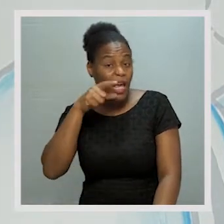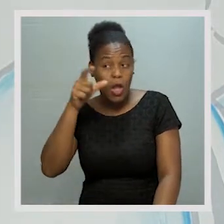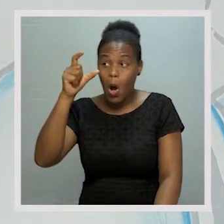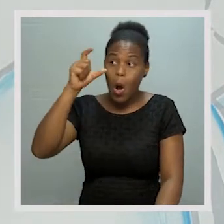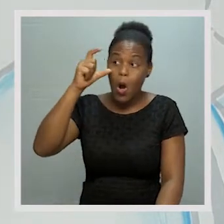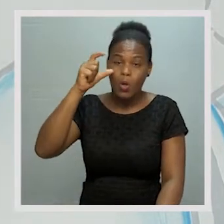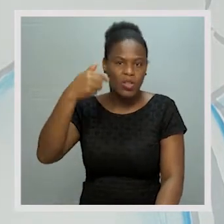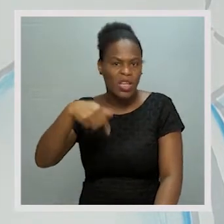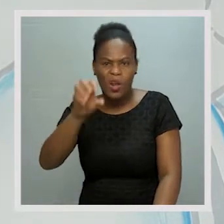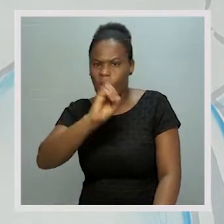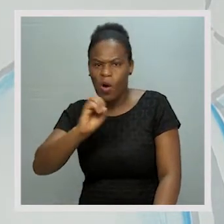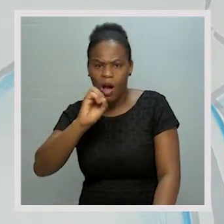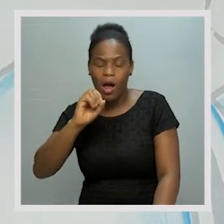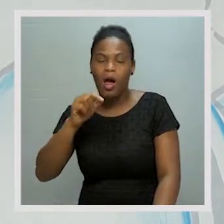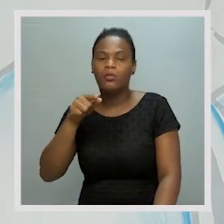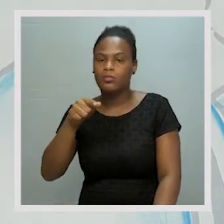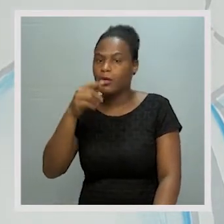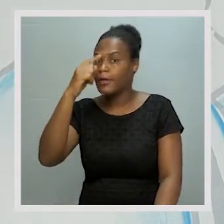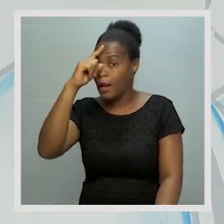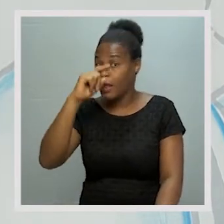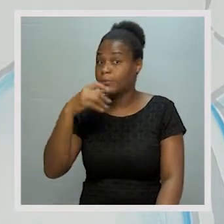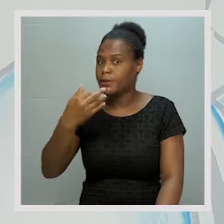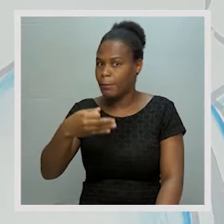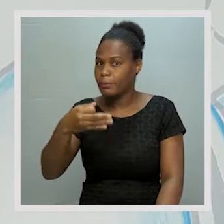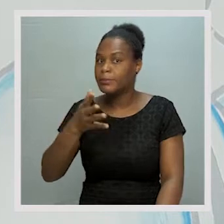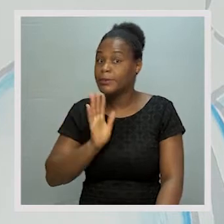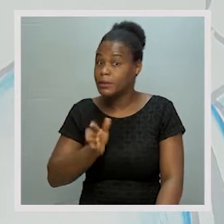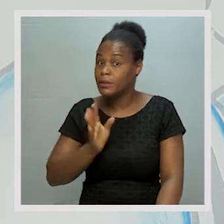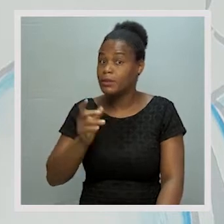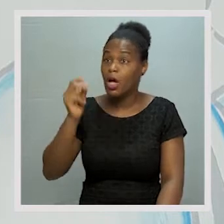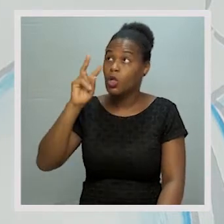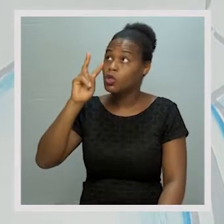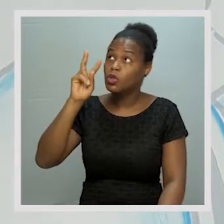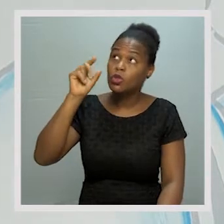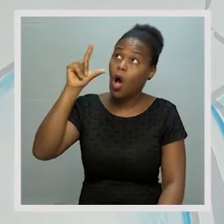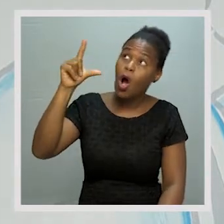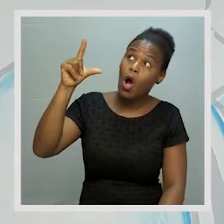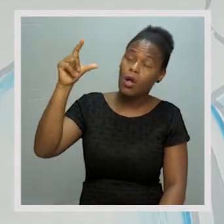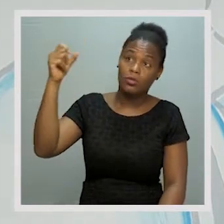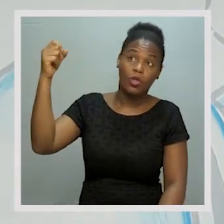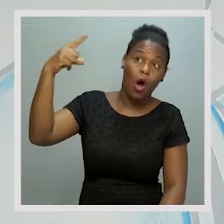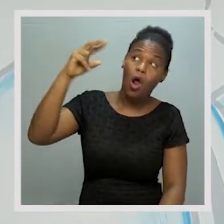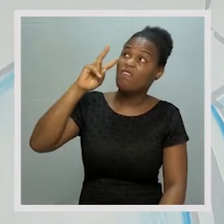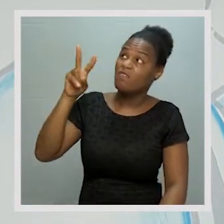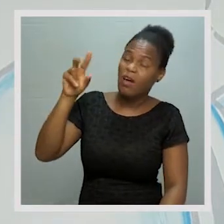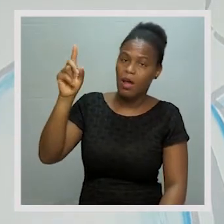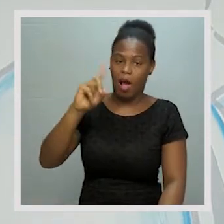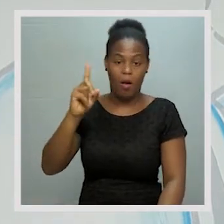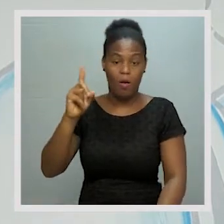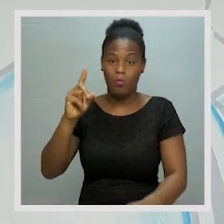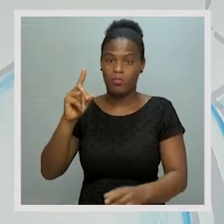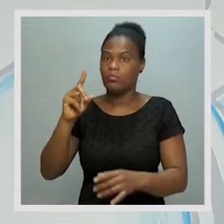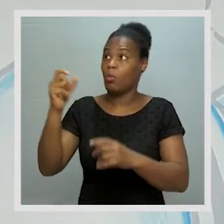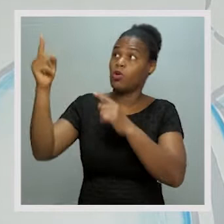que não têm óculos, já sabem que devem levar isto em consideração. Não encarar-se para